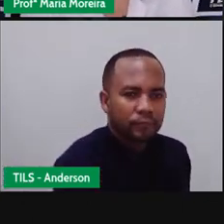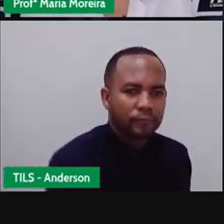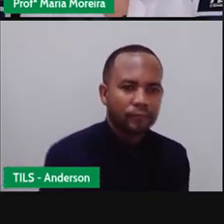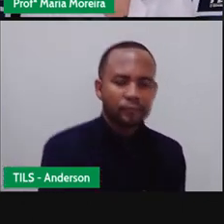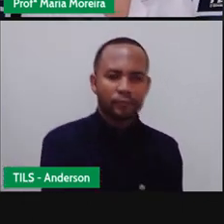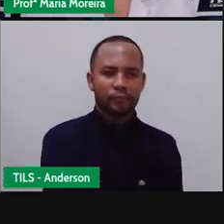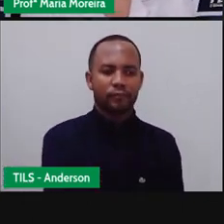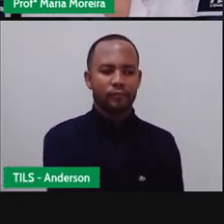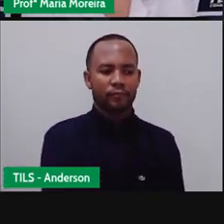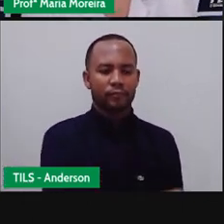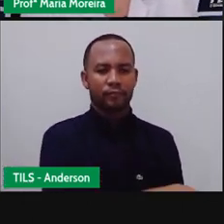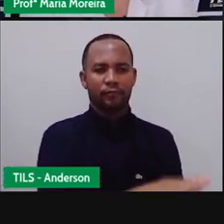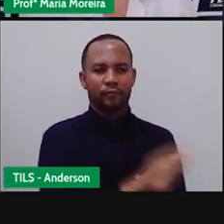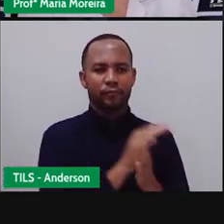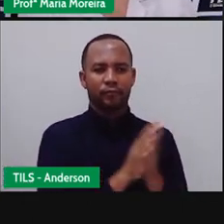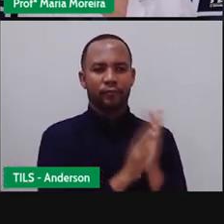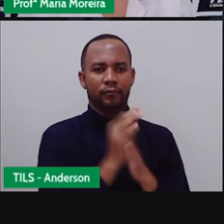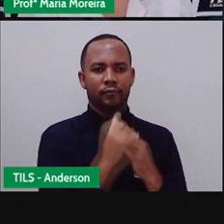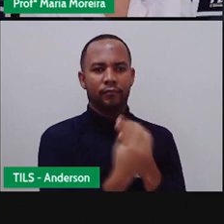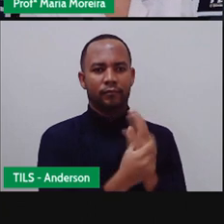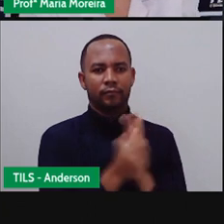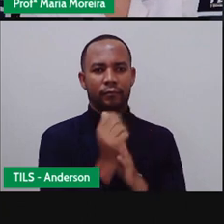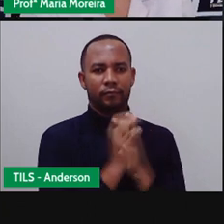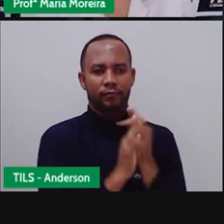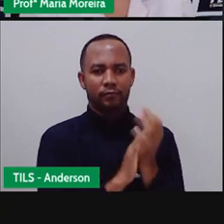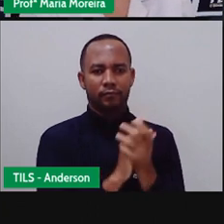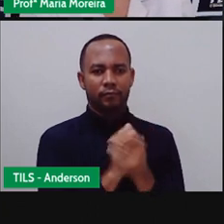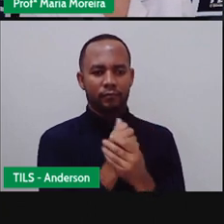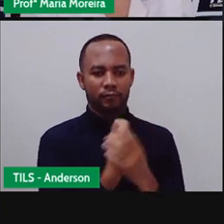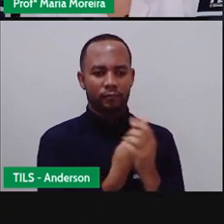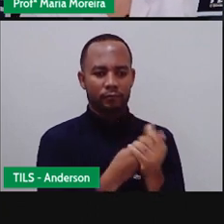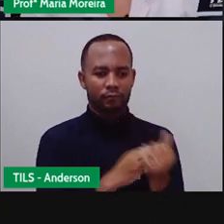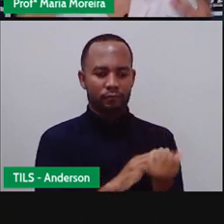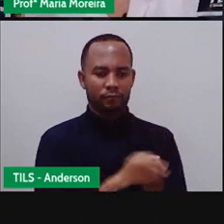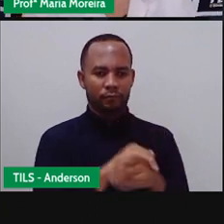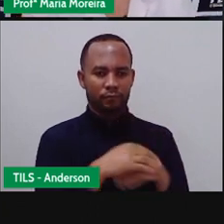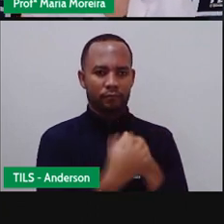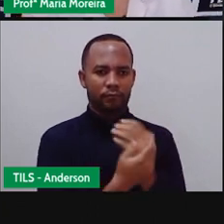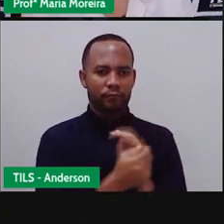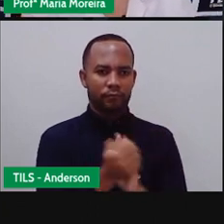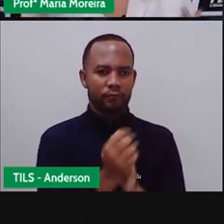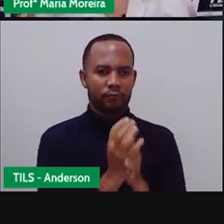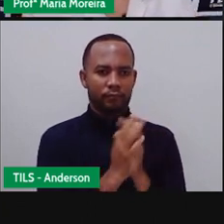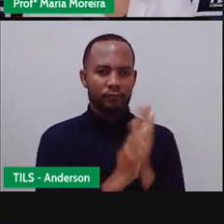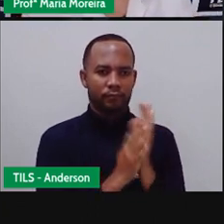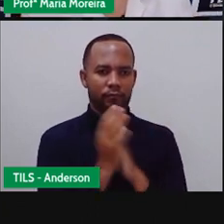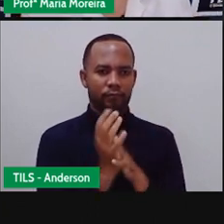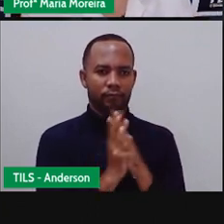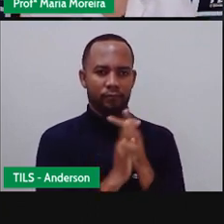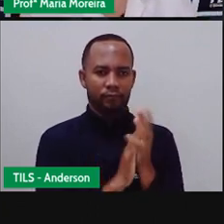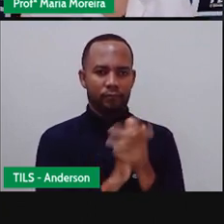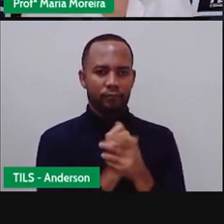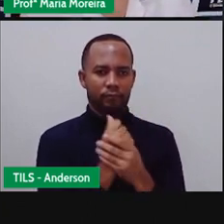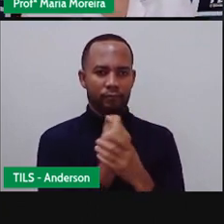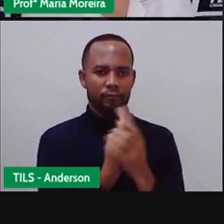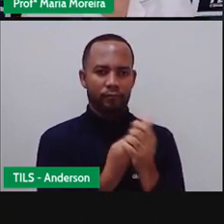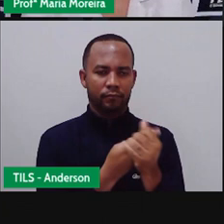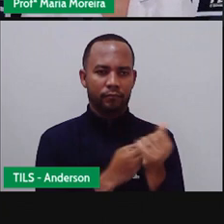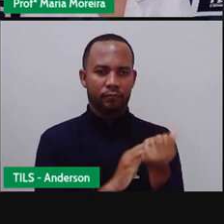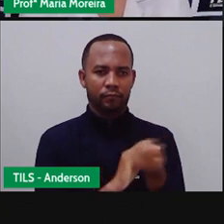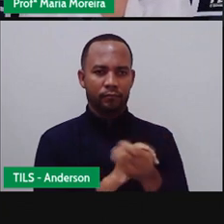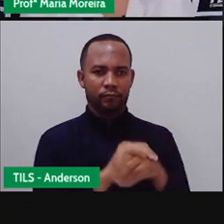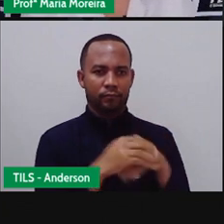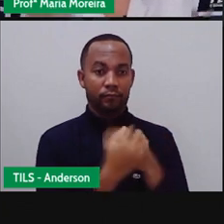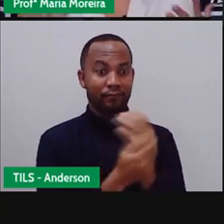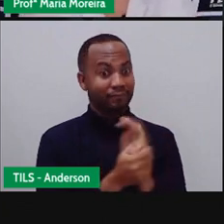máscara, praticam isolamento social, distanciamento social, se possível. para que em breve possamos todos aí estar bem juntinho,